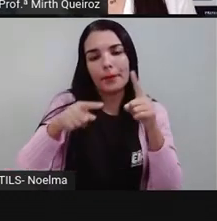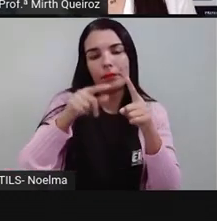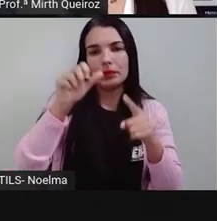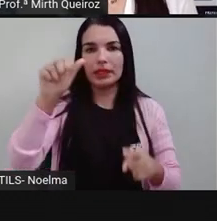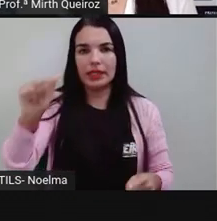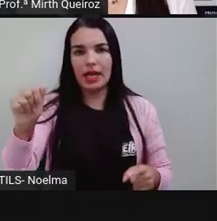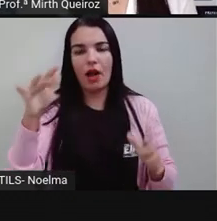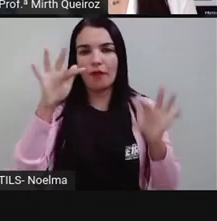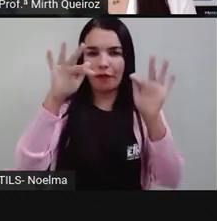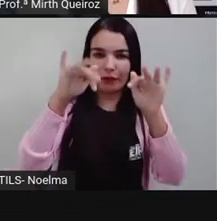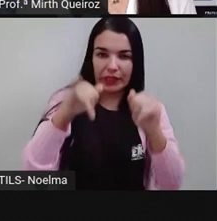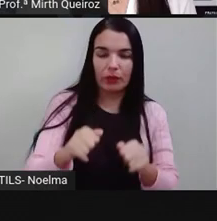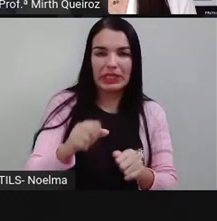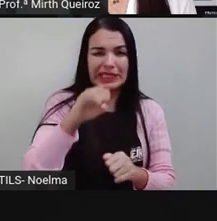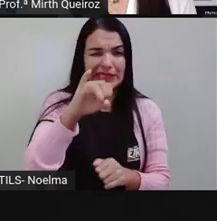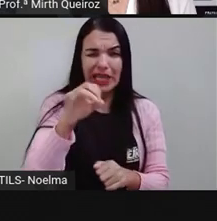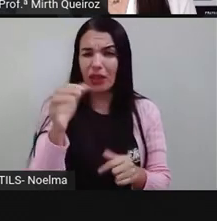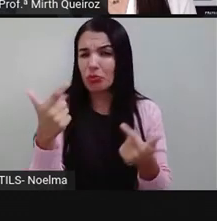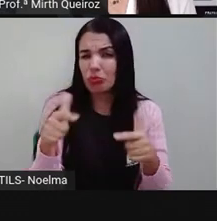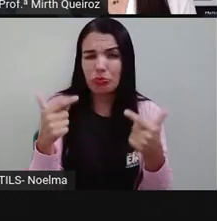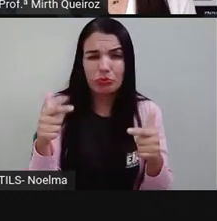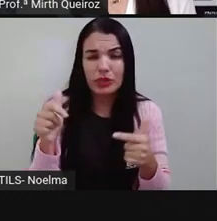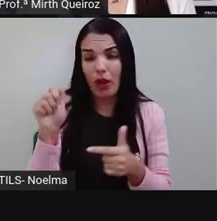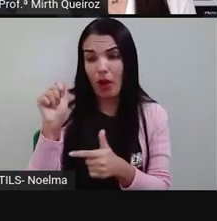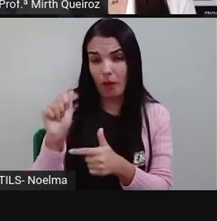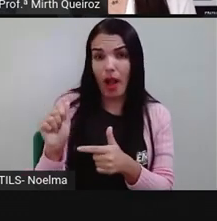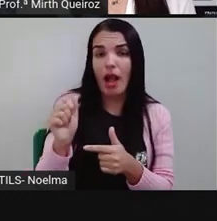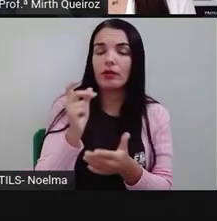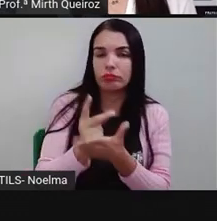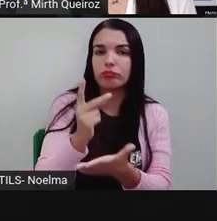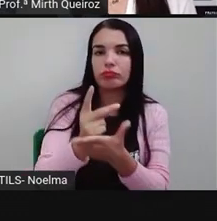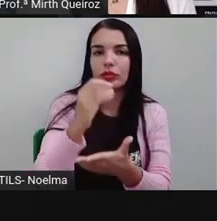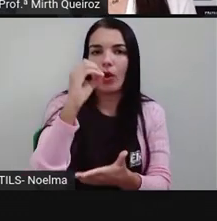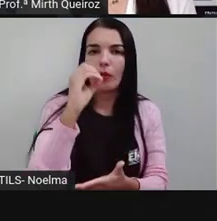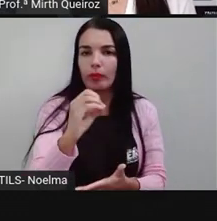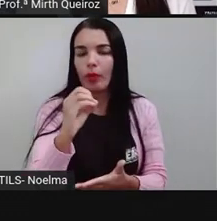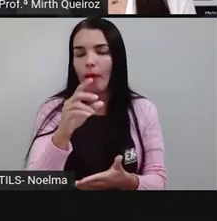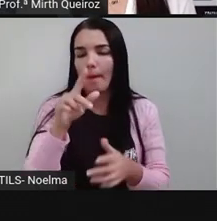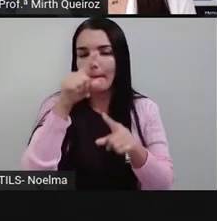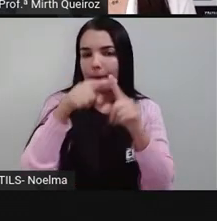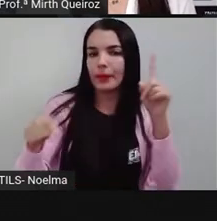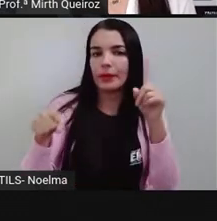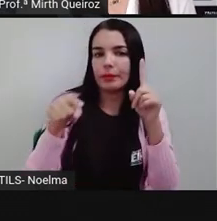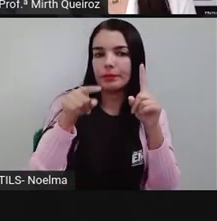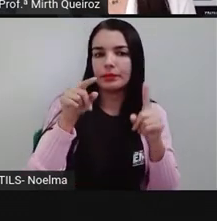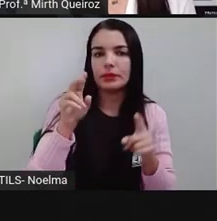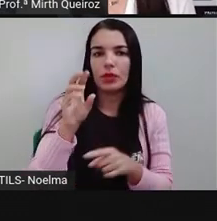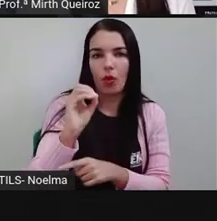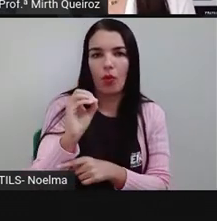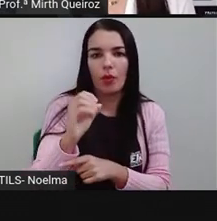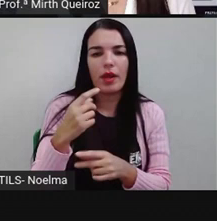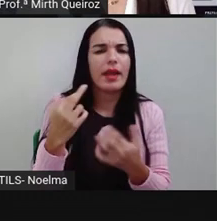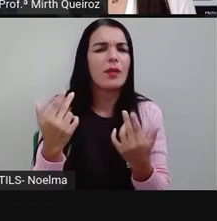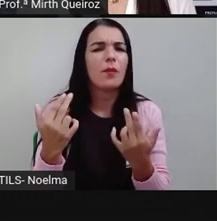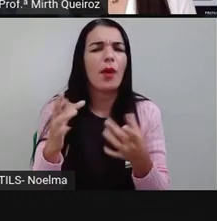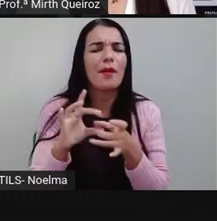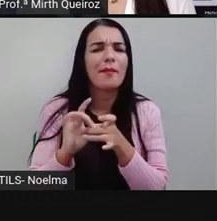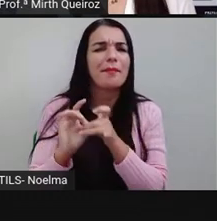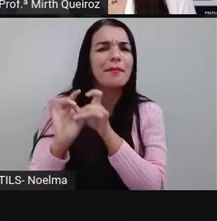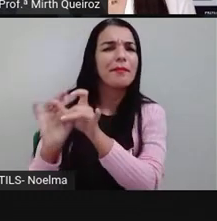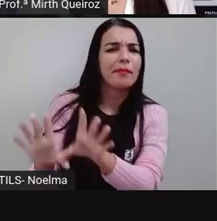tiver esse artigo A, continua aí proibido. Assim acontece também com permitido, né?